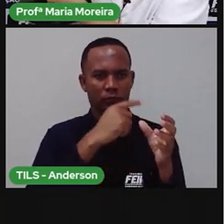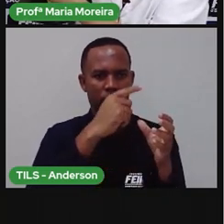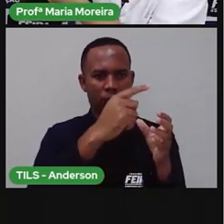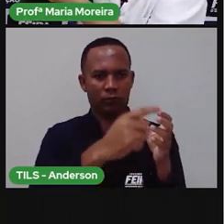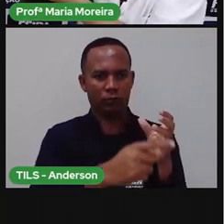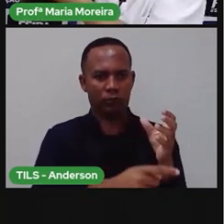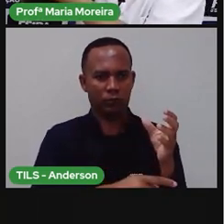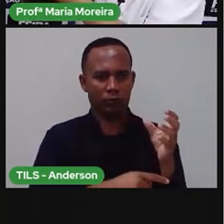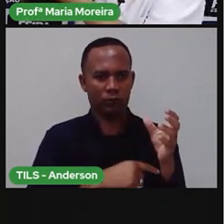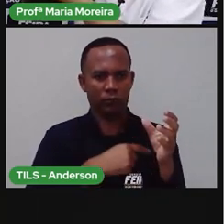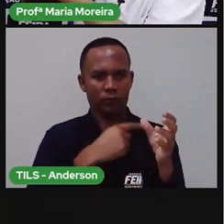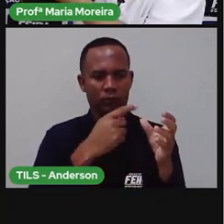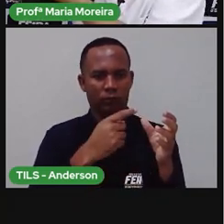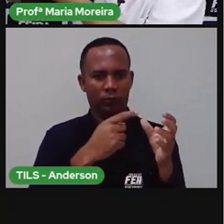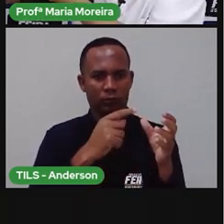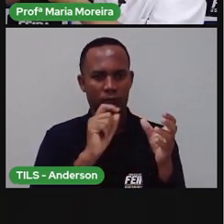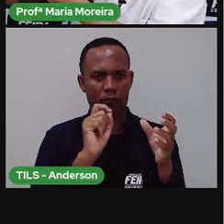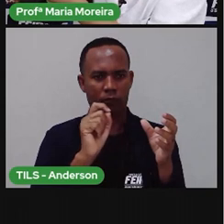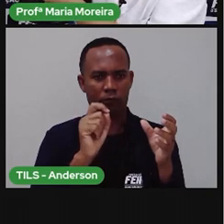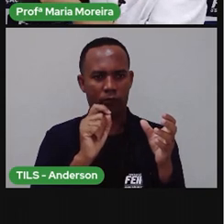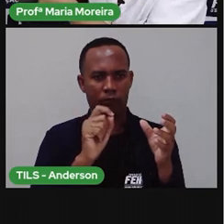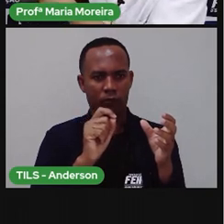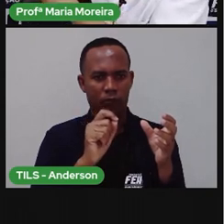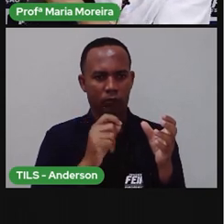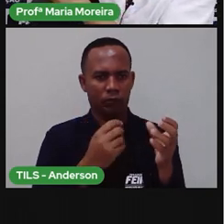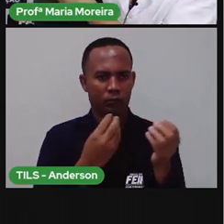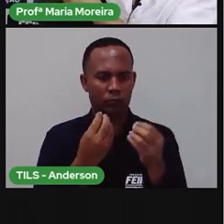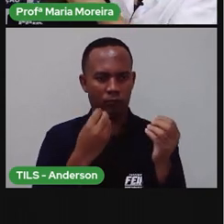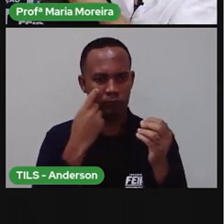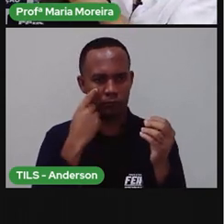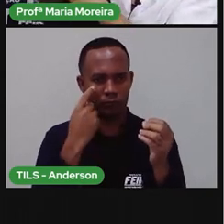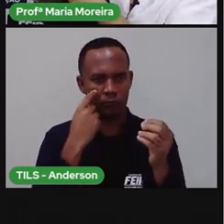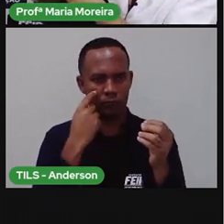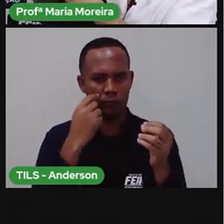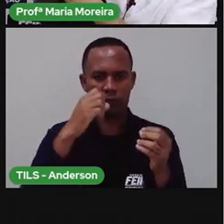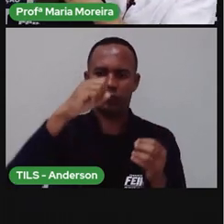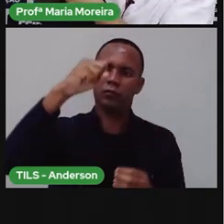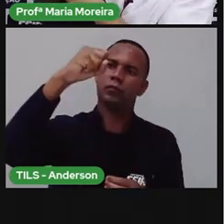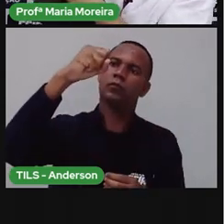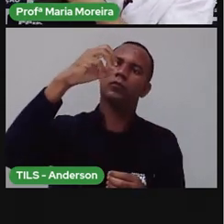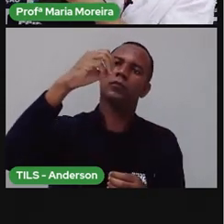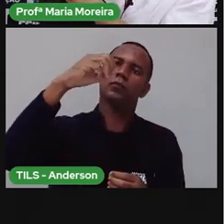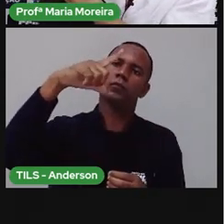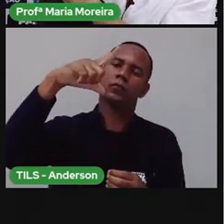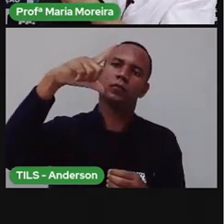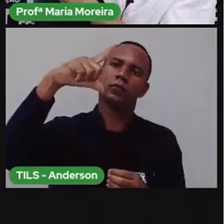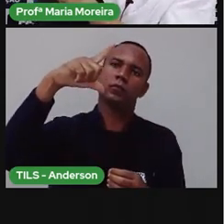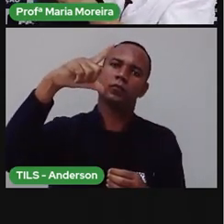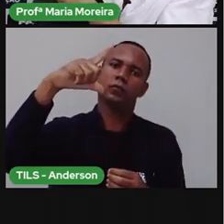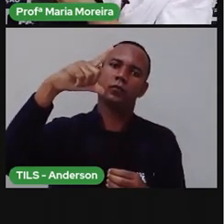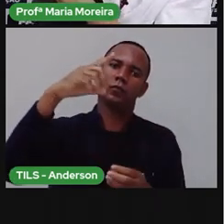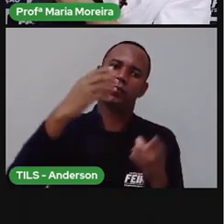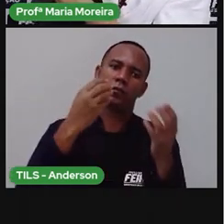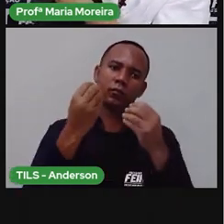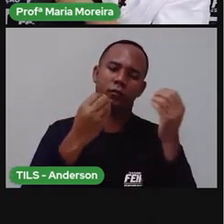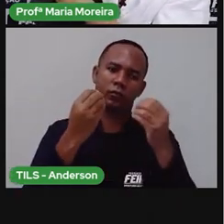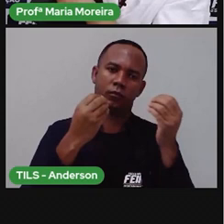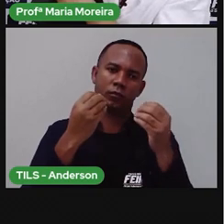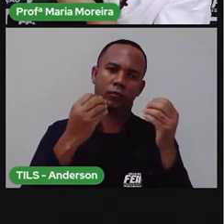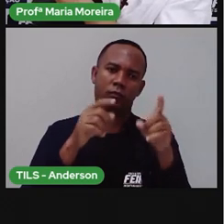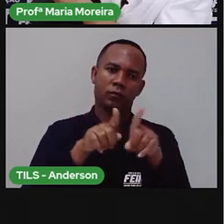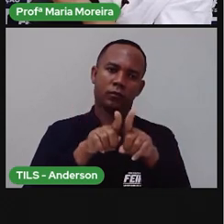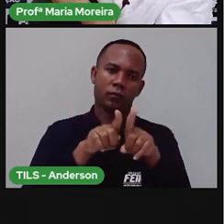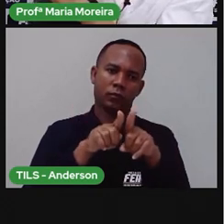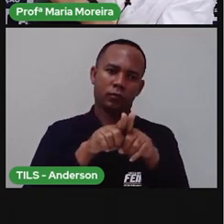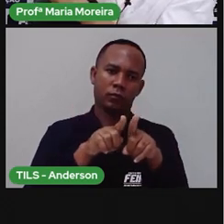Aqui, pronto. Aqui, está sendo iluminada pelo nosso sol aqui, artificial, certo? E aqui desse lado, não